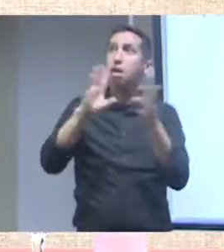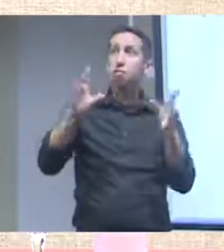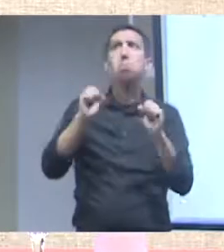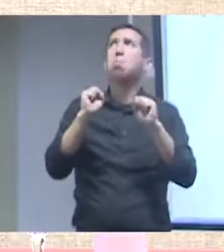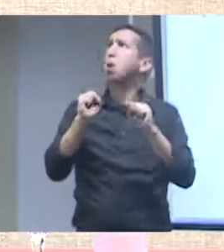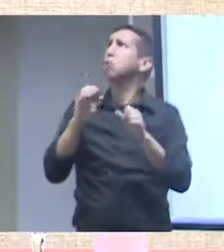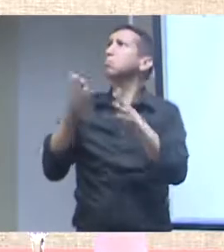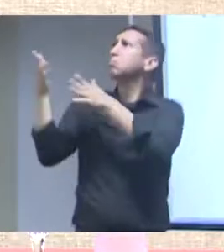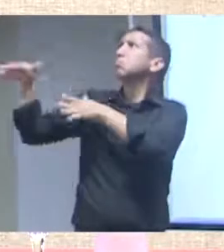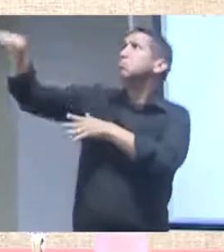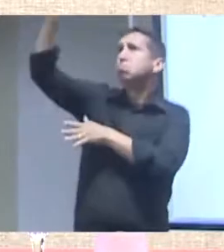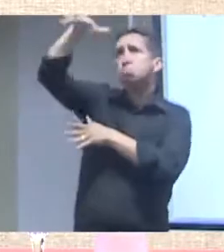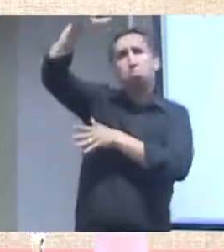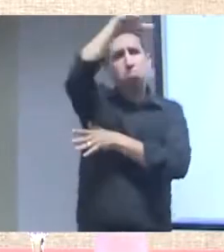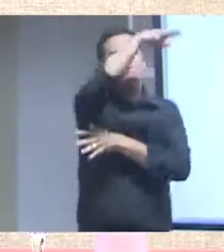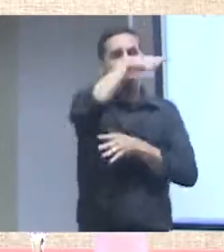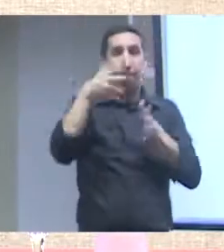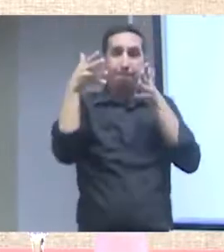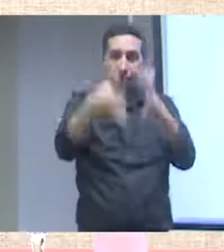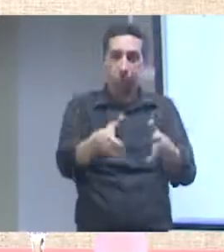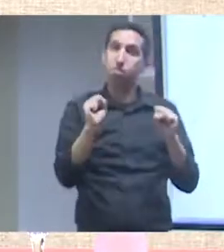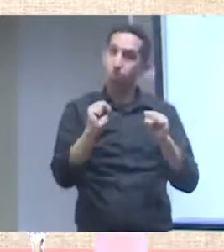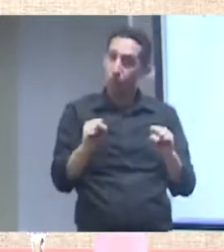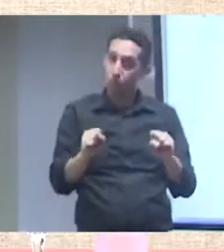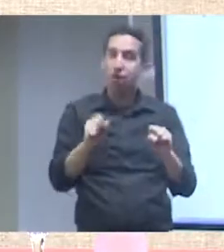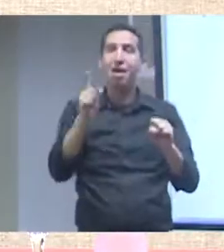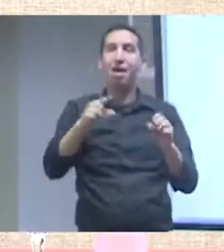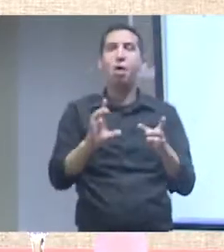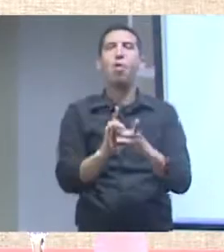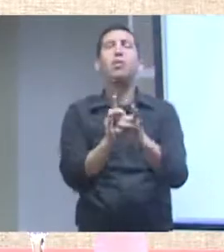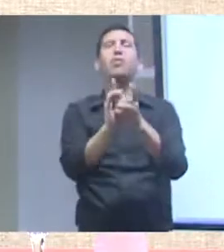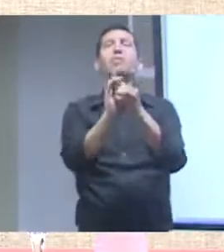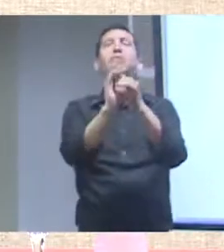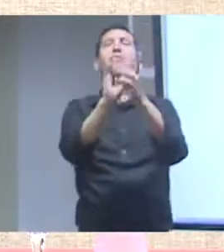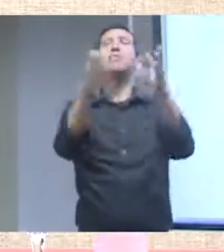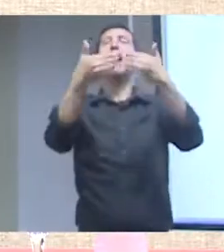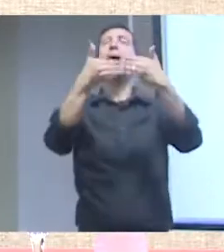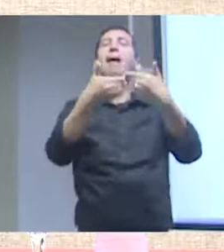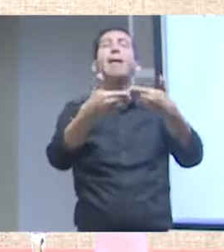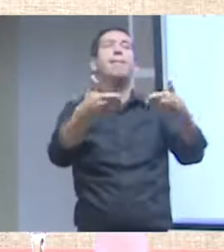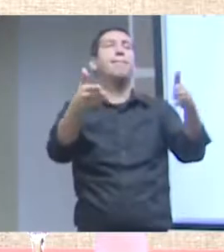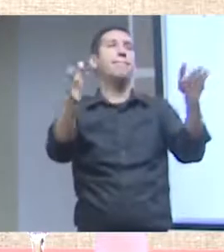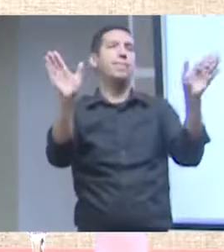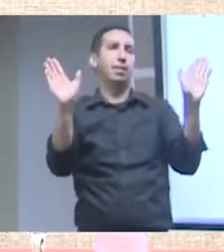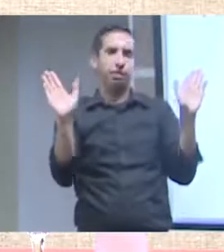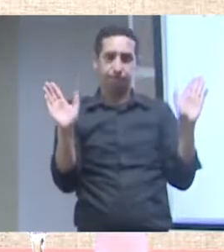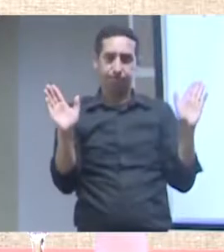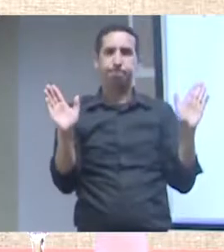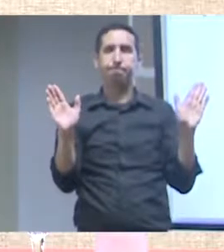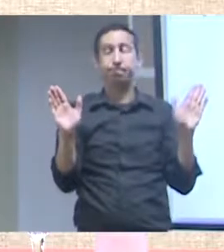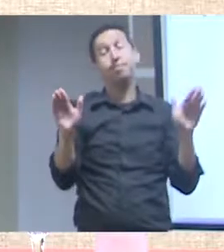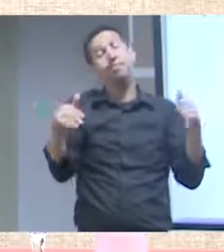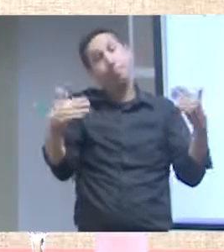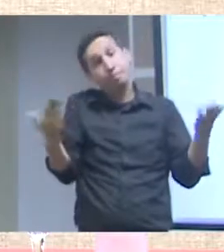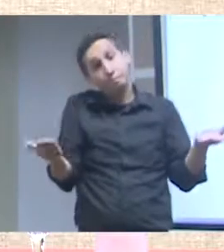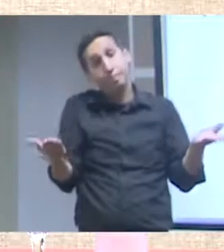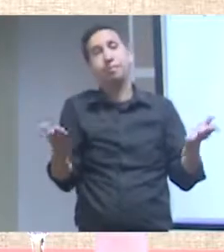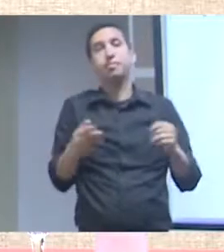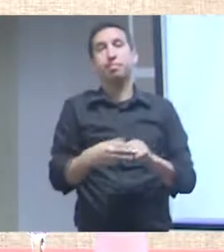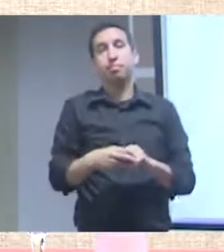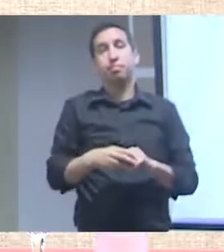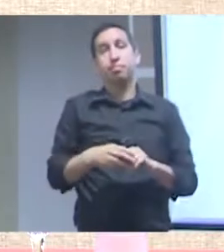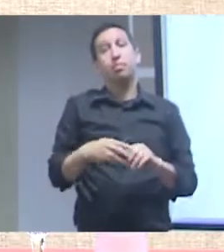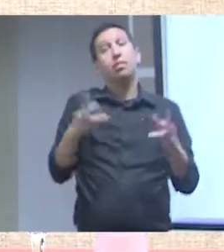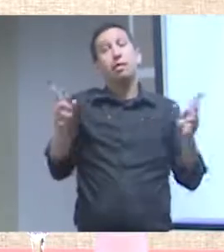democracia disruptiva, e, por fim, a ideia do comum, a ideia do comum como a